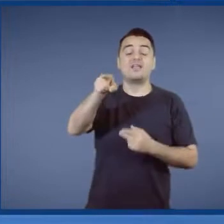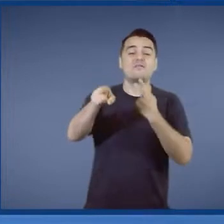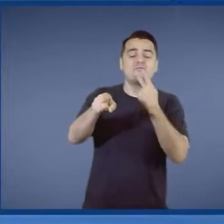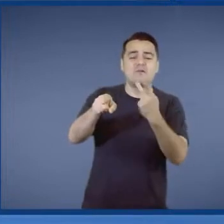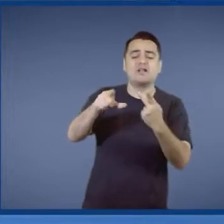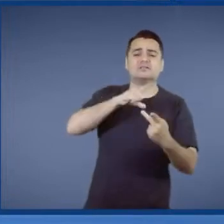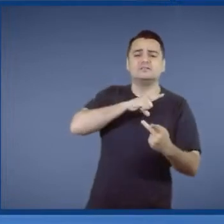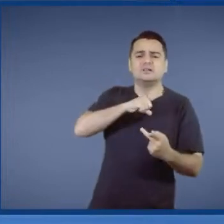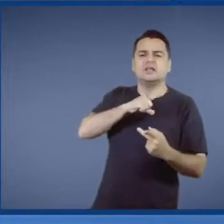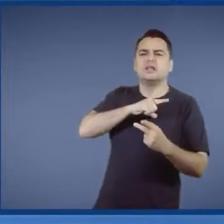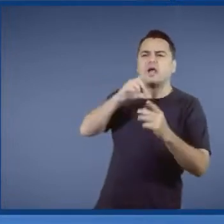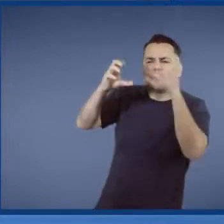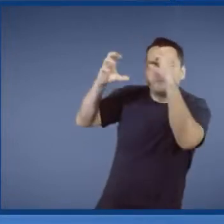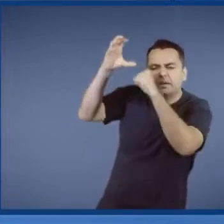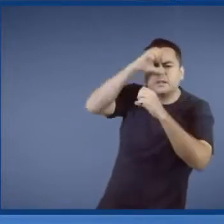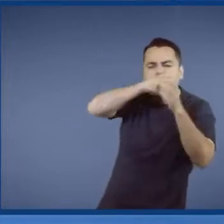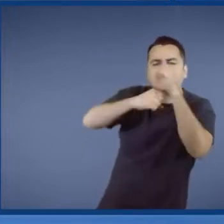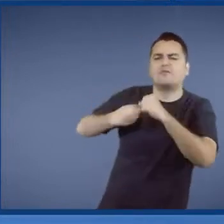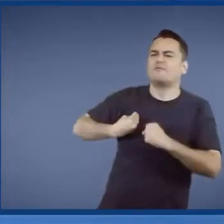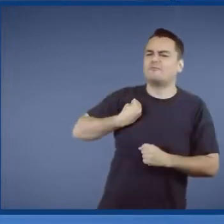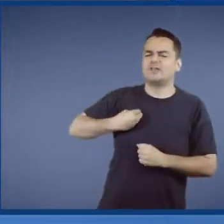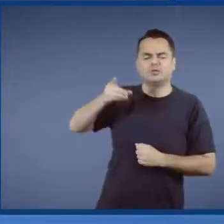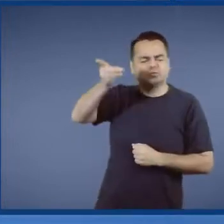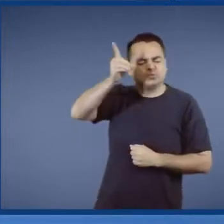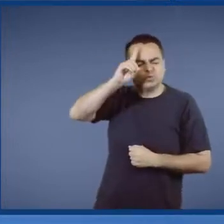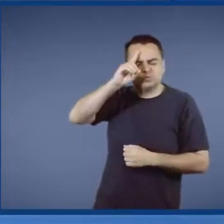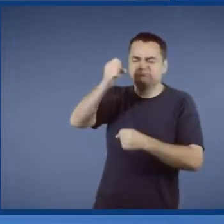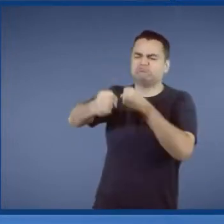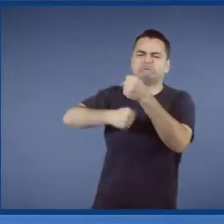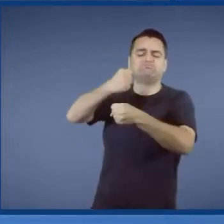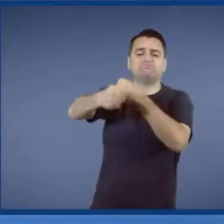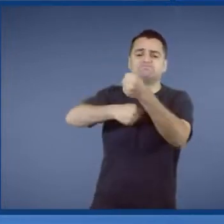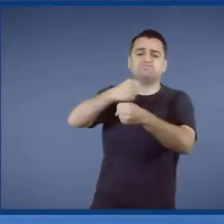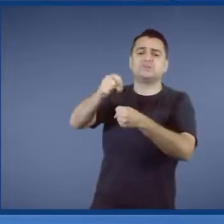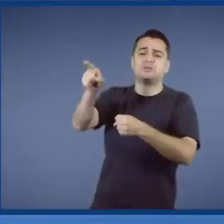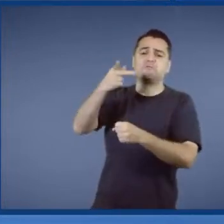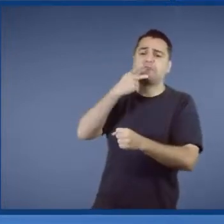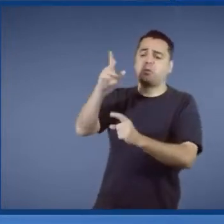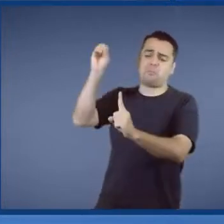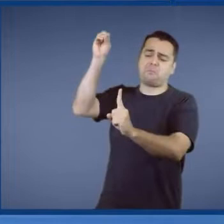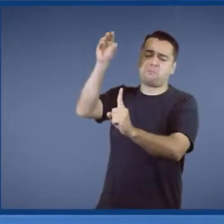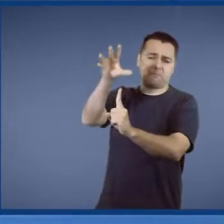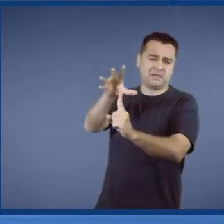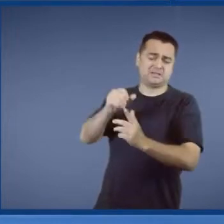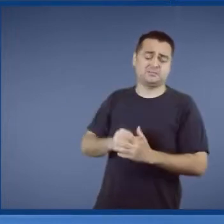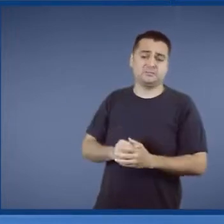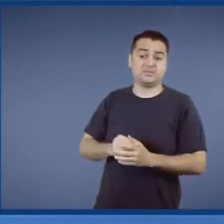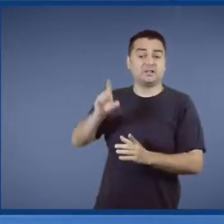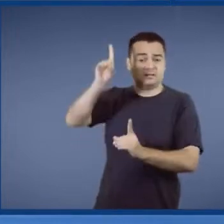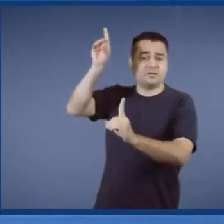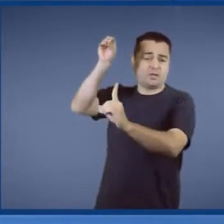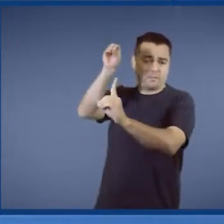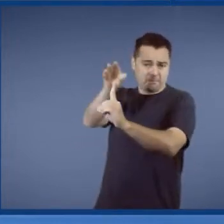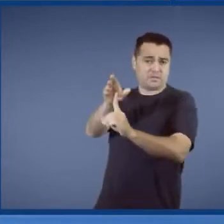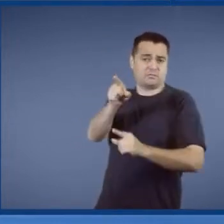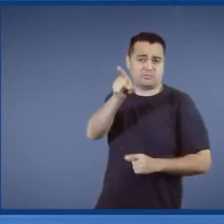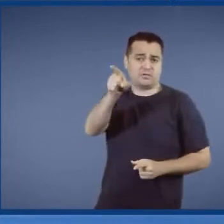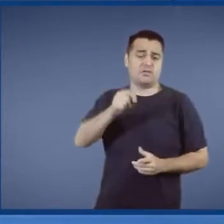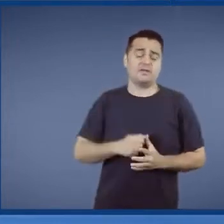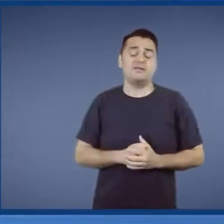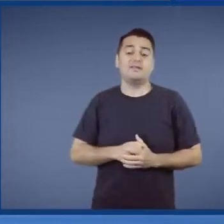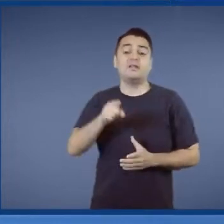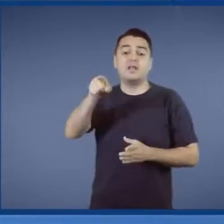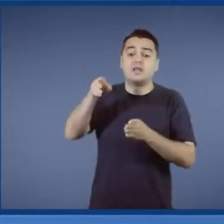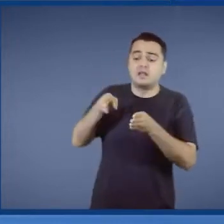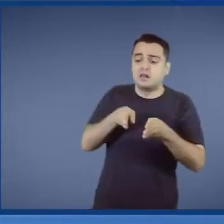ensinamento todos os dias da minha vida. E as bençãos estão aí. Deus me abençoou de ter me colocado no